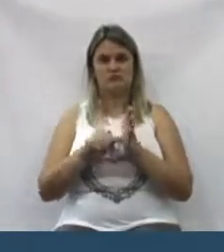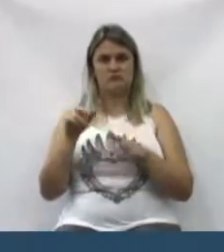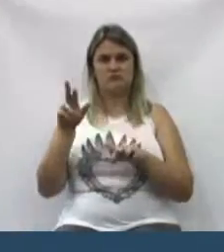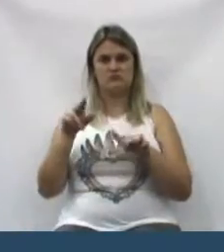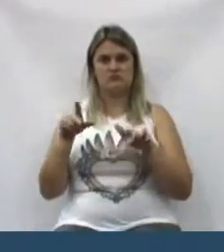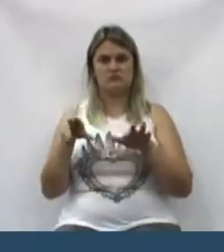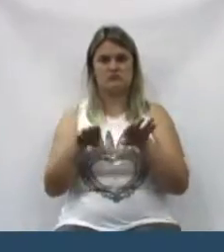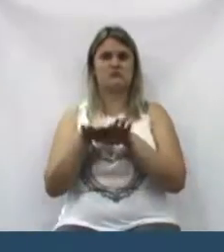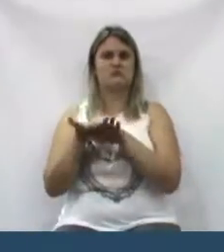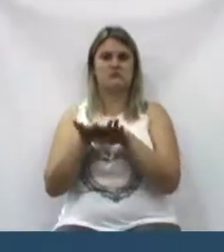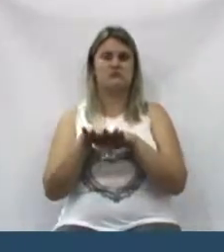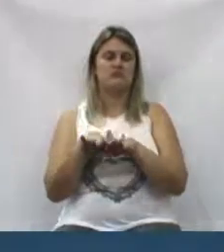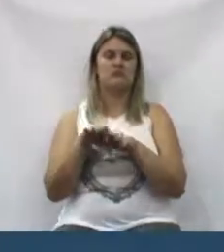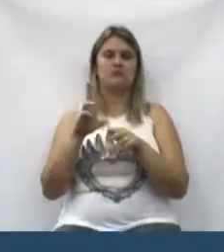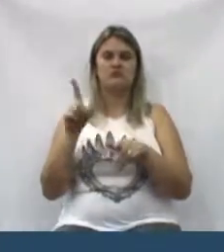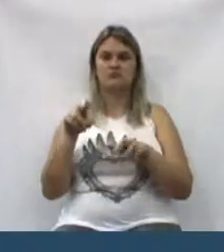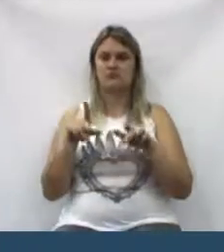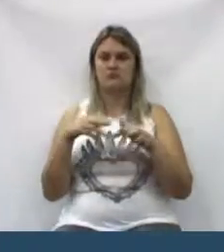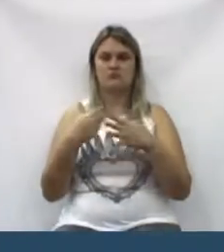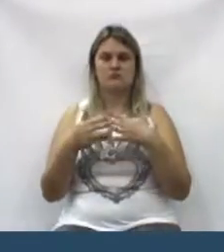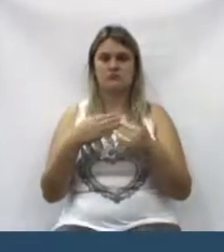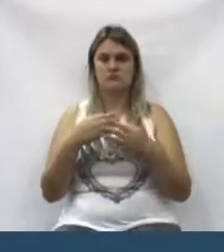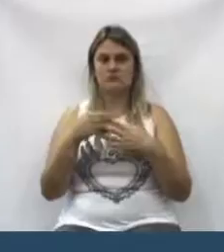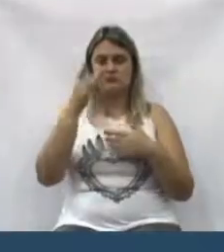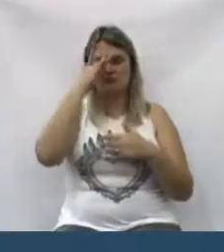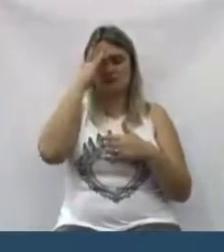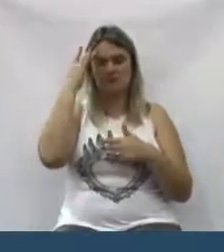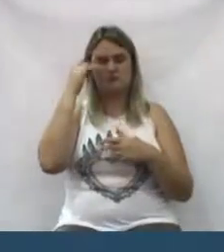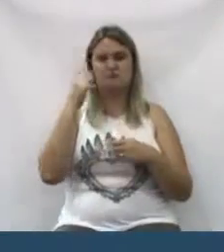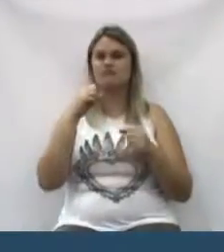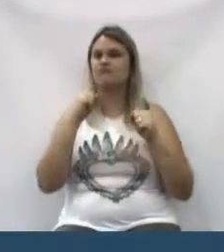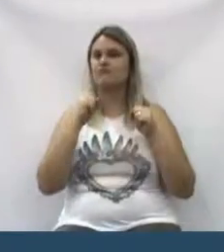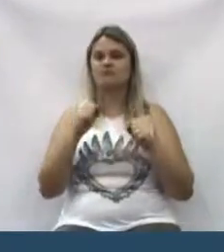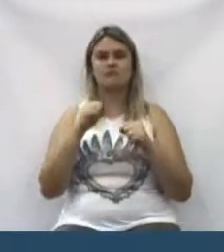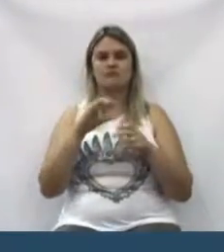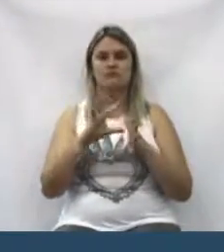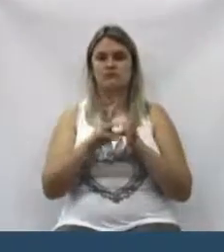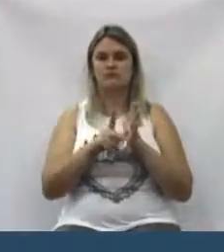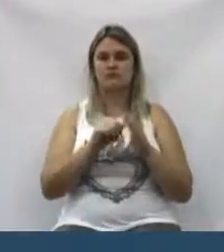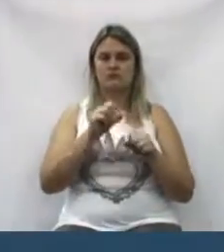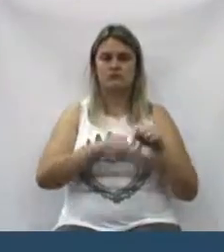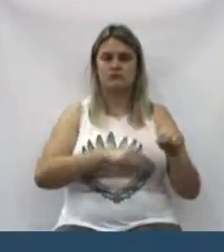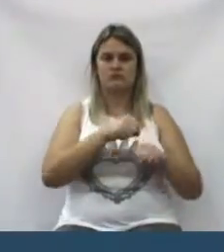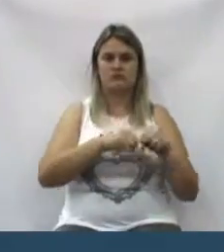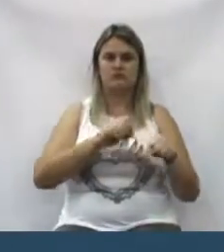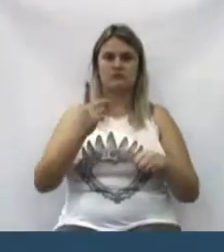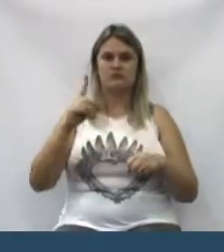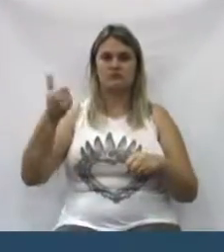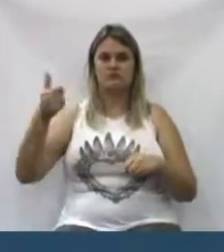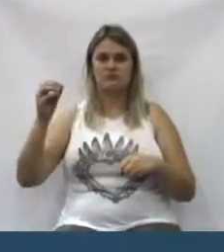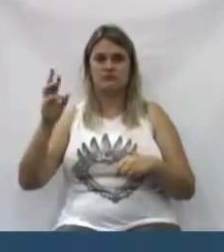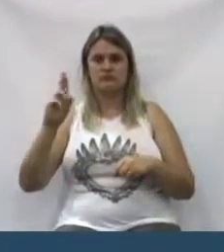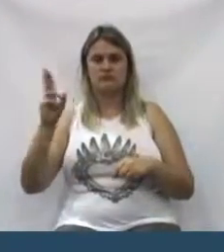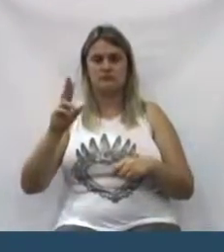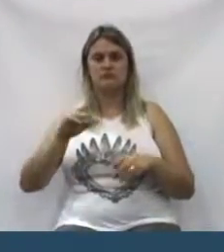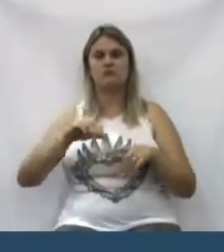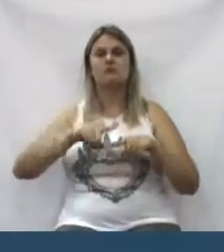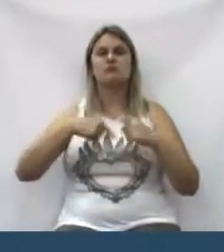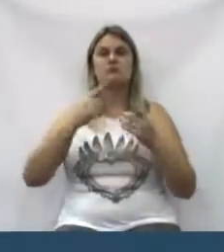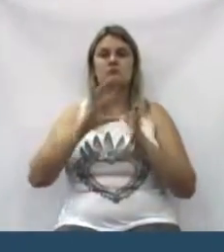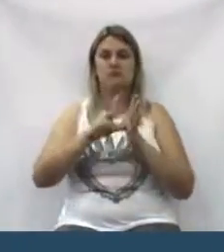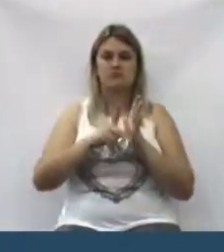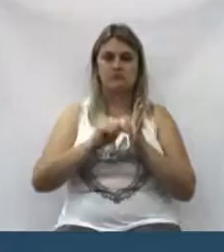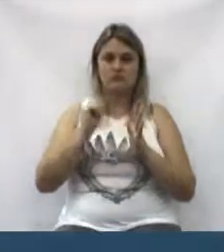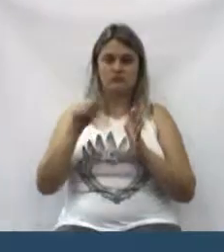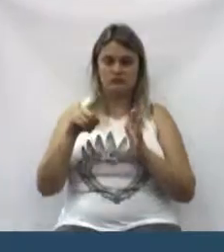os outros igual qualquer um porque não se pode roubar de uma bicicleta nem ideia real mas roubou é